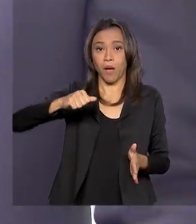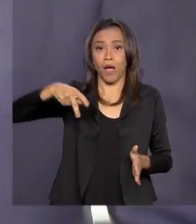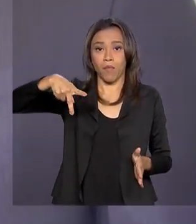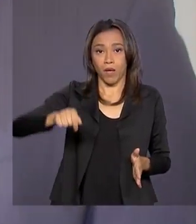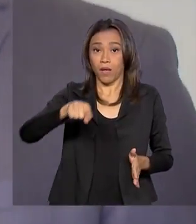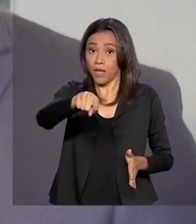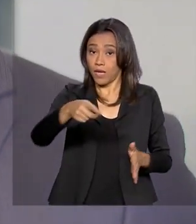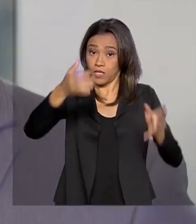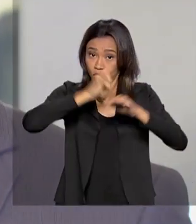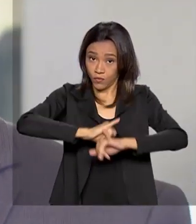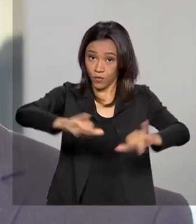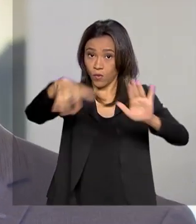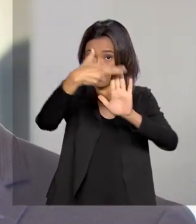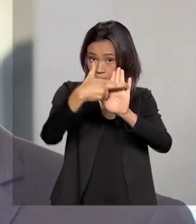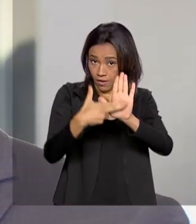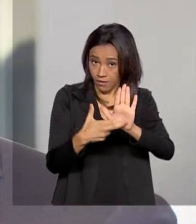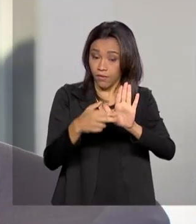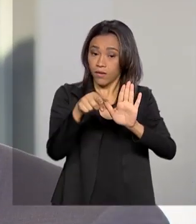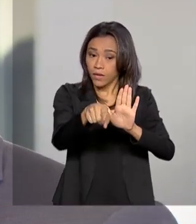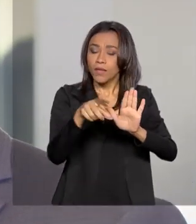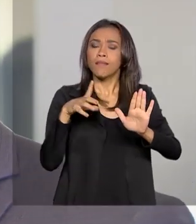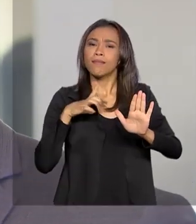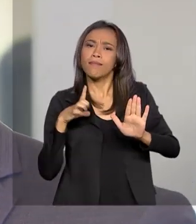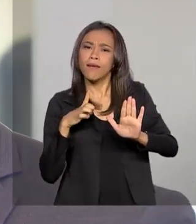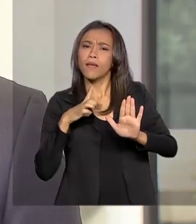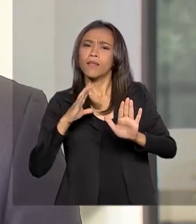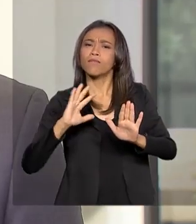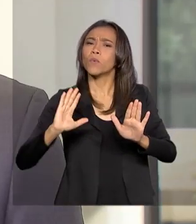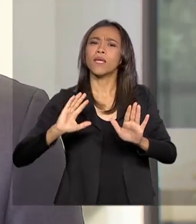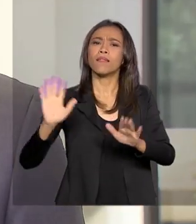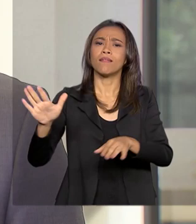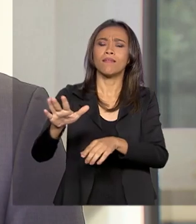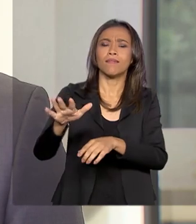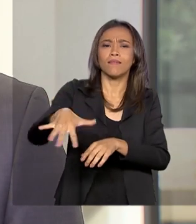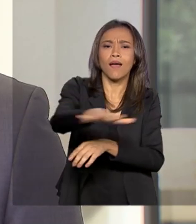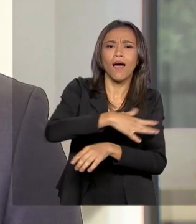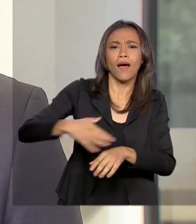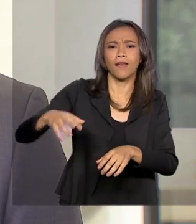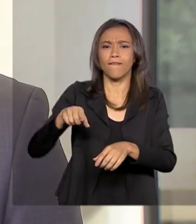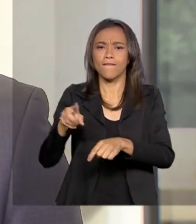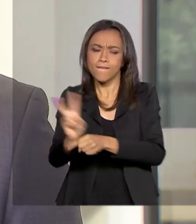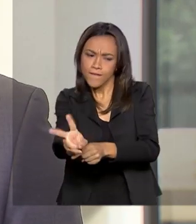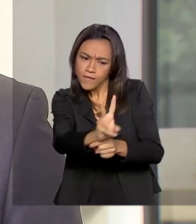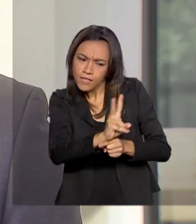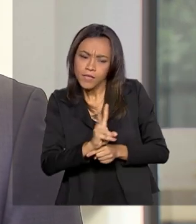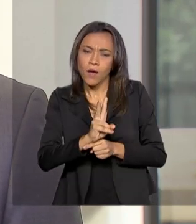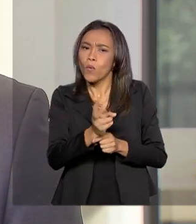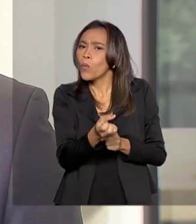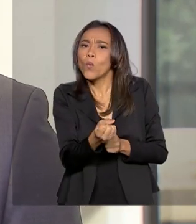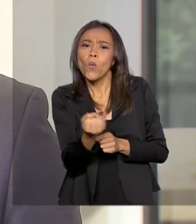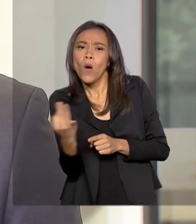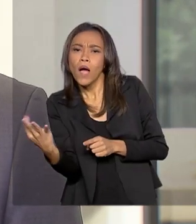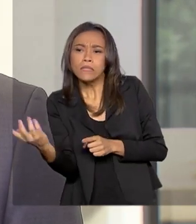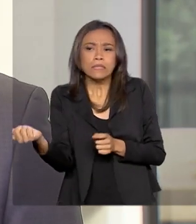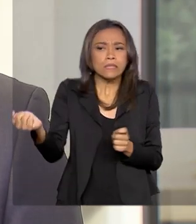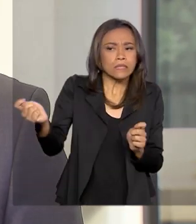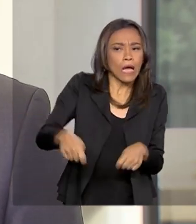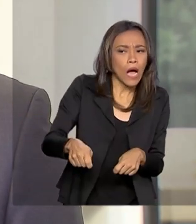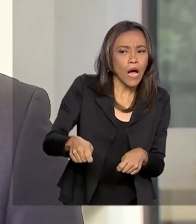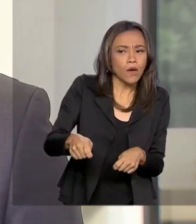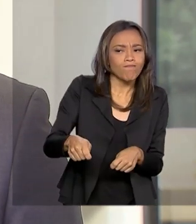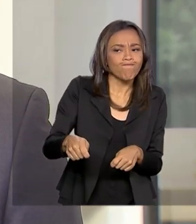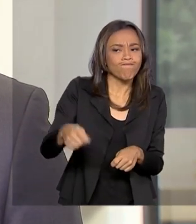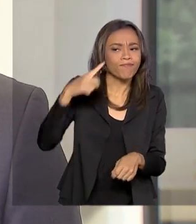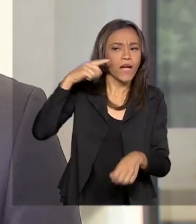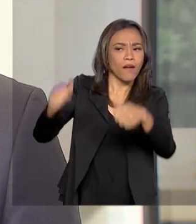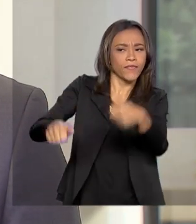publicada este mês organiza a aplicação de medidas fiscais e define quais as situações são passíveis de aplicação de